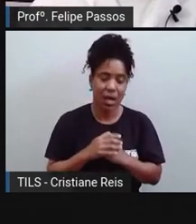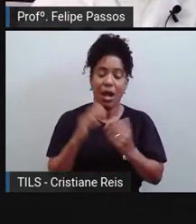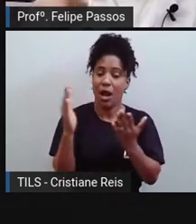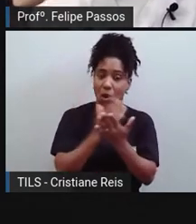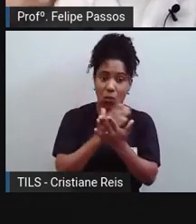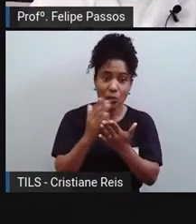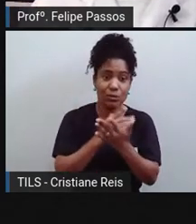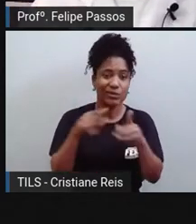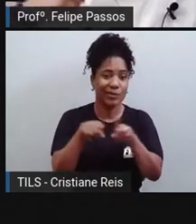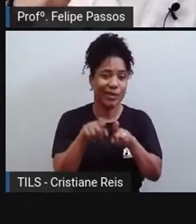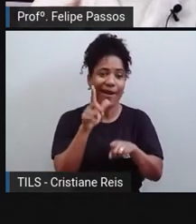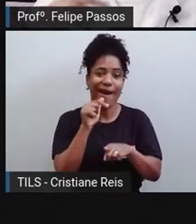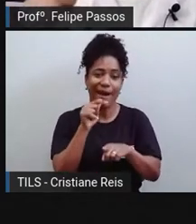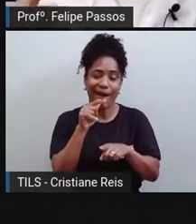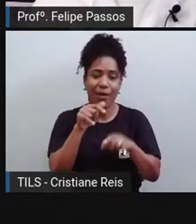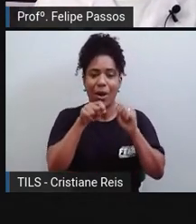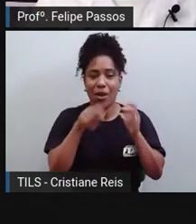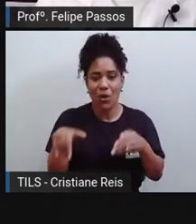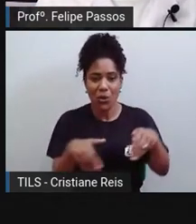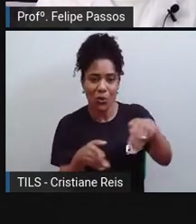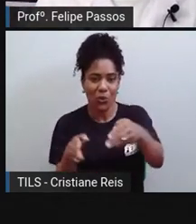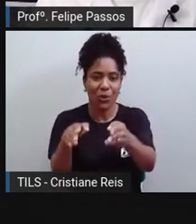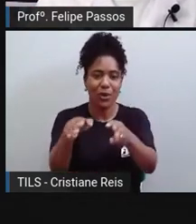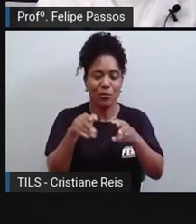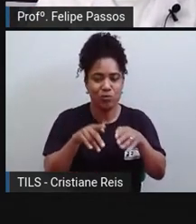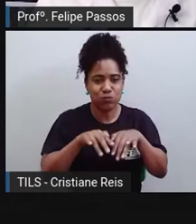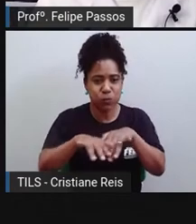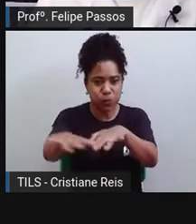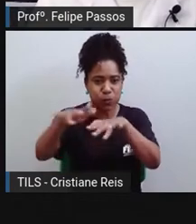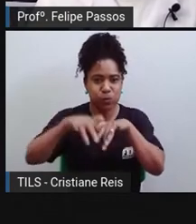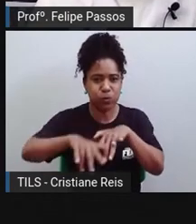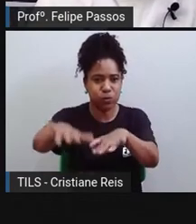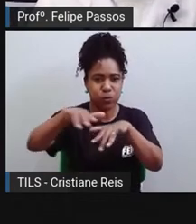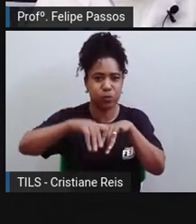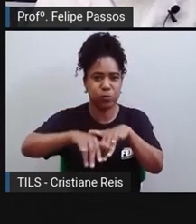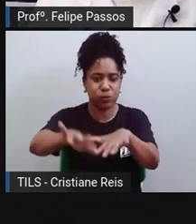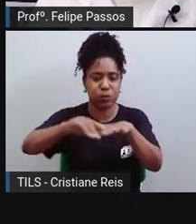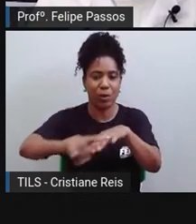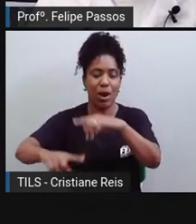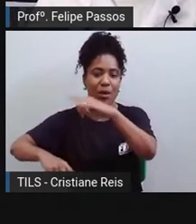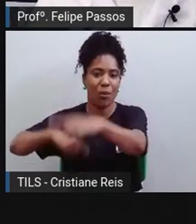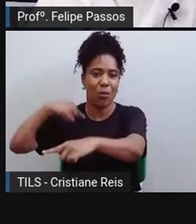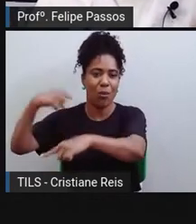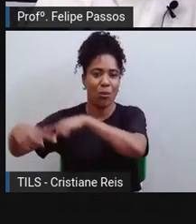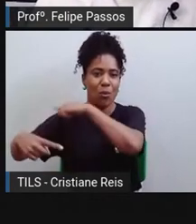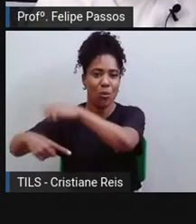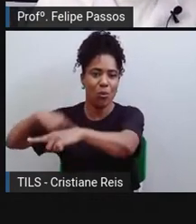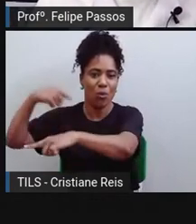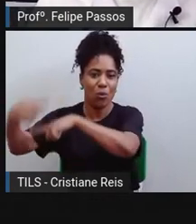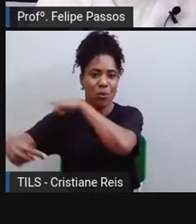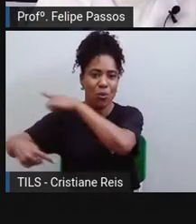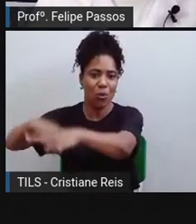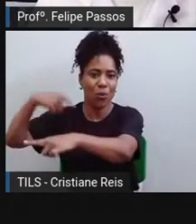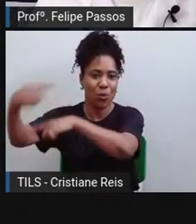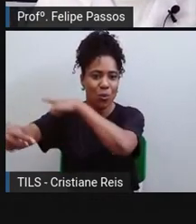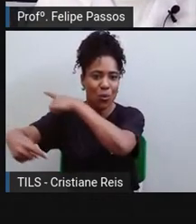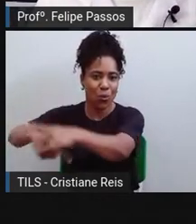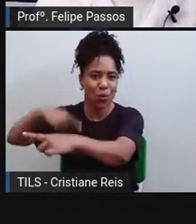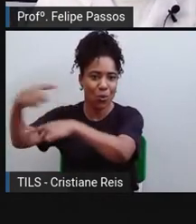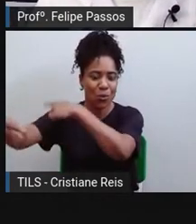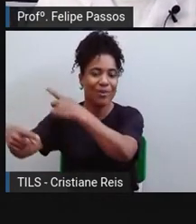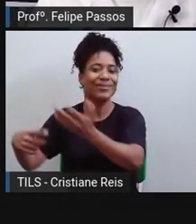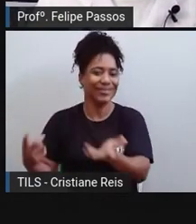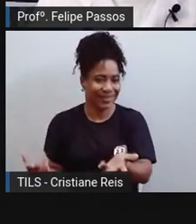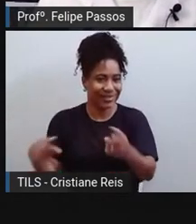rio vai movimentando, ele vai moendo os grãos, moendo cana-de-açúcar, depois veio a atração animal